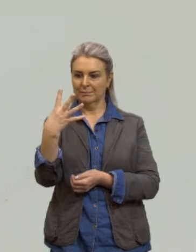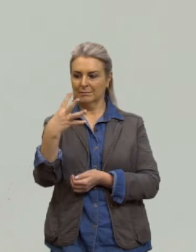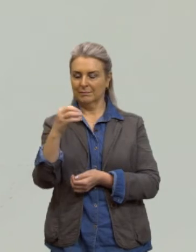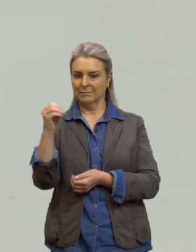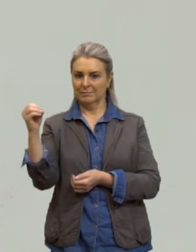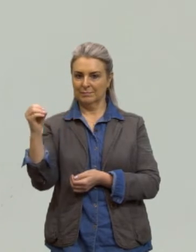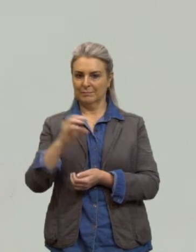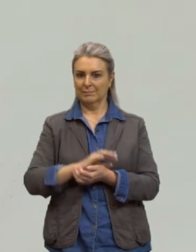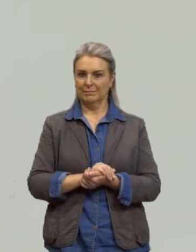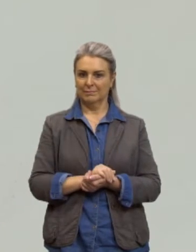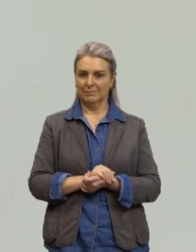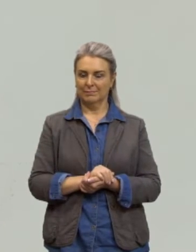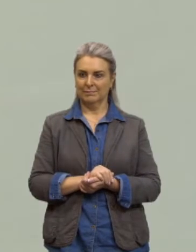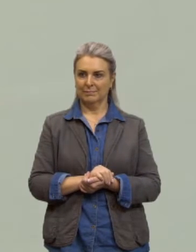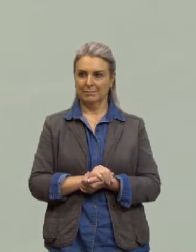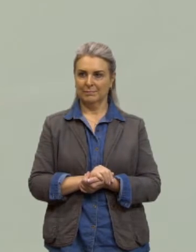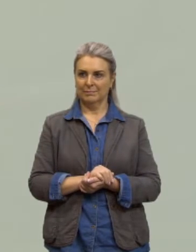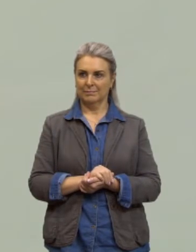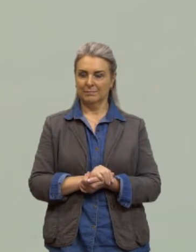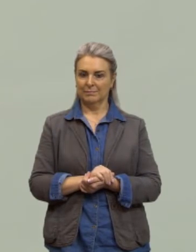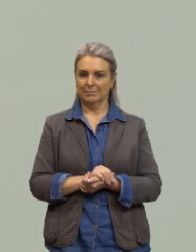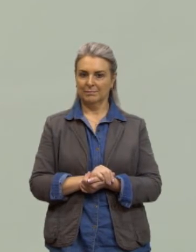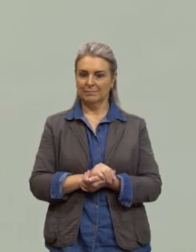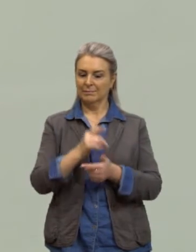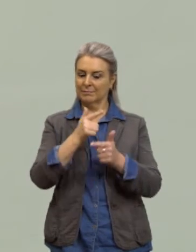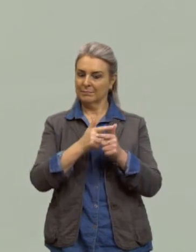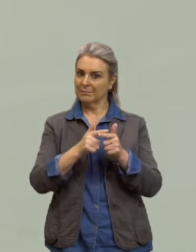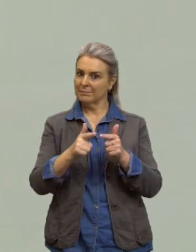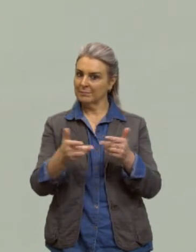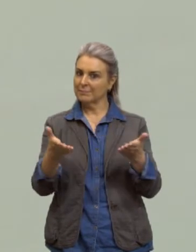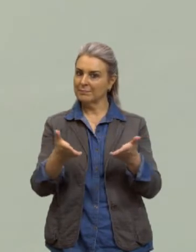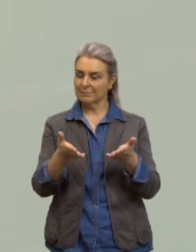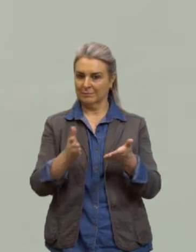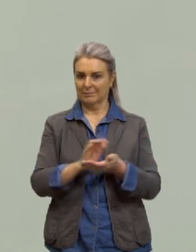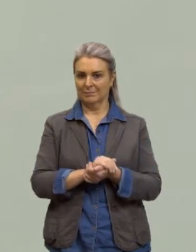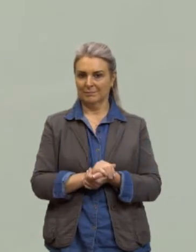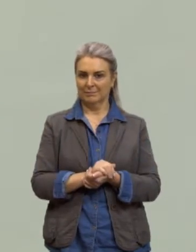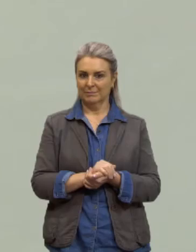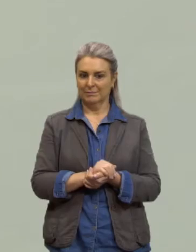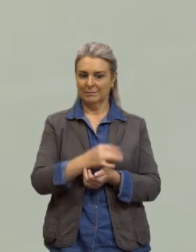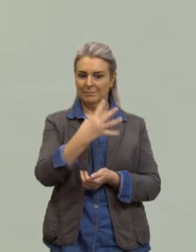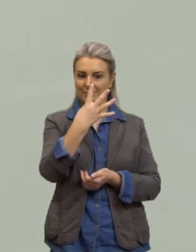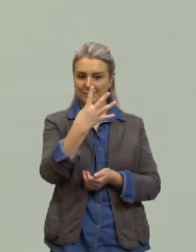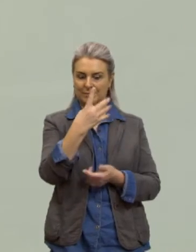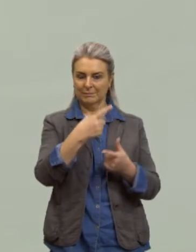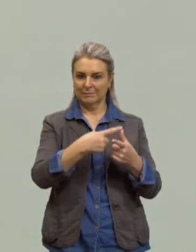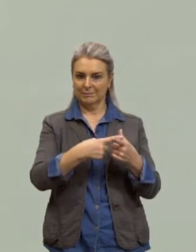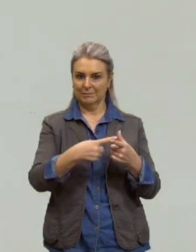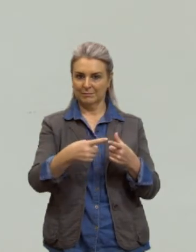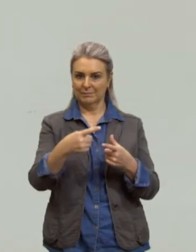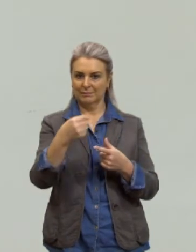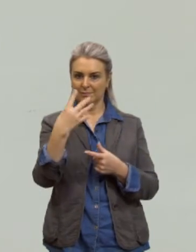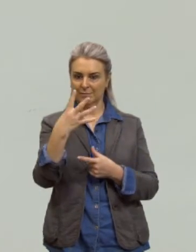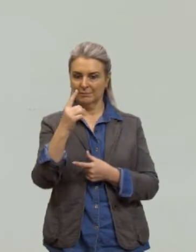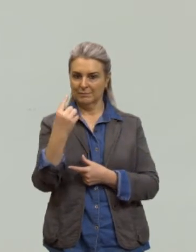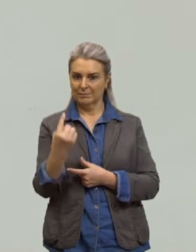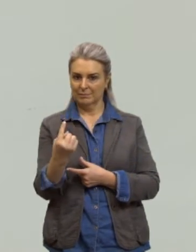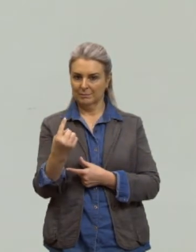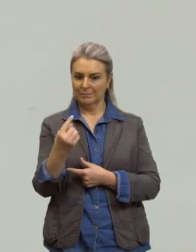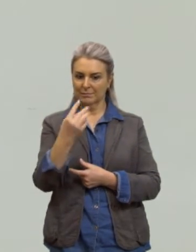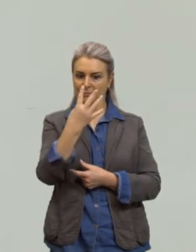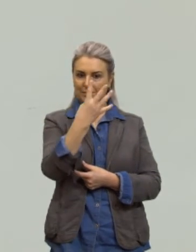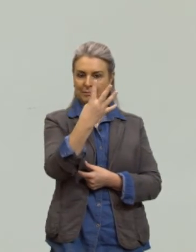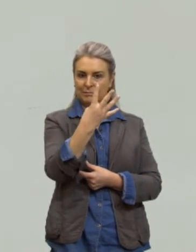e aí esse quatro sair daqui dividimos quatro dividido por quatro um n trezentos